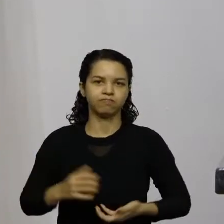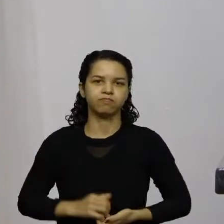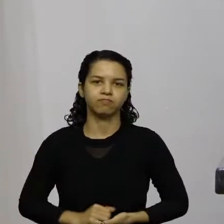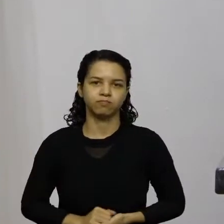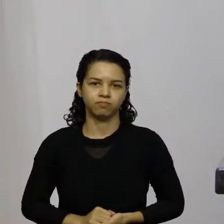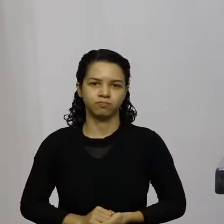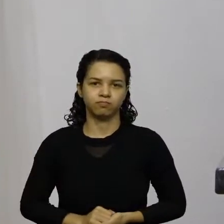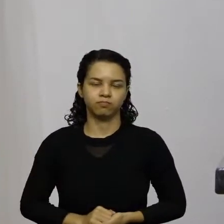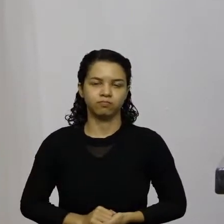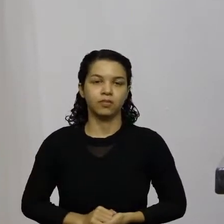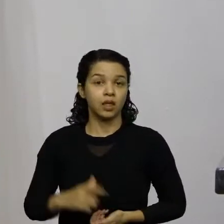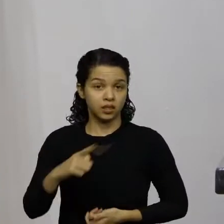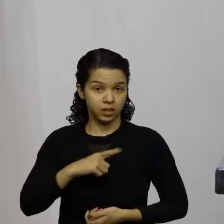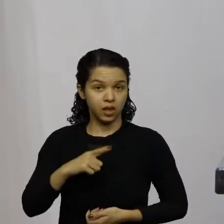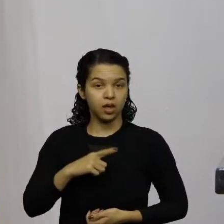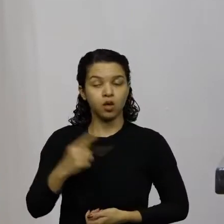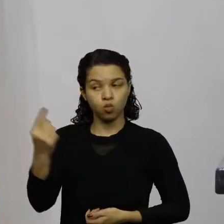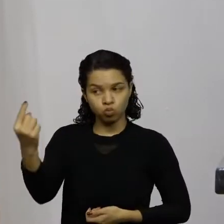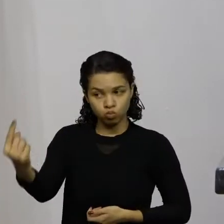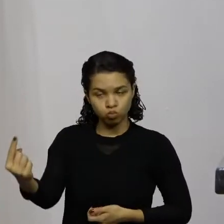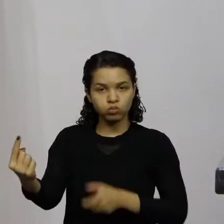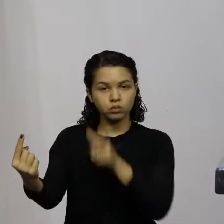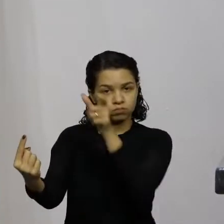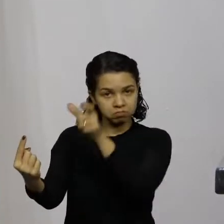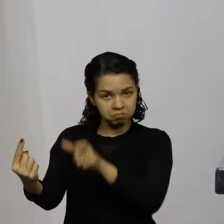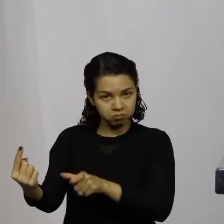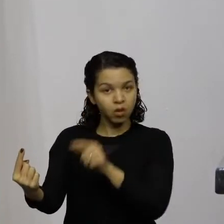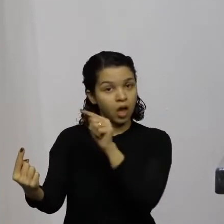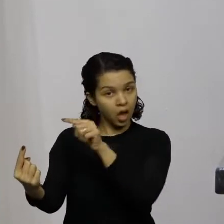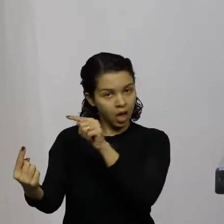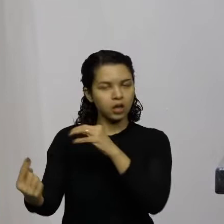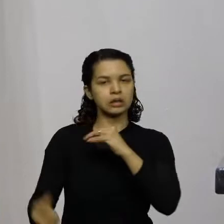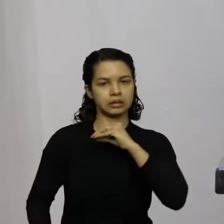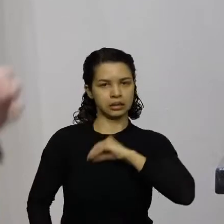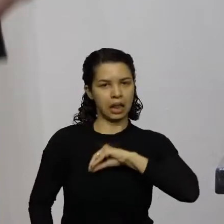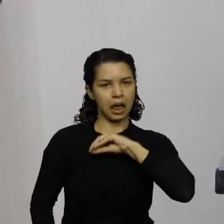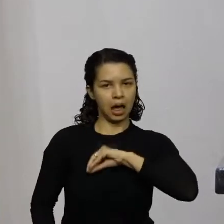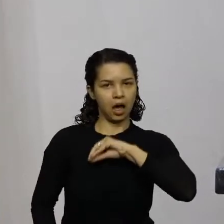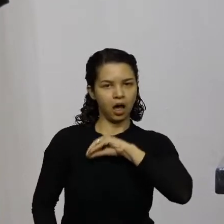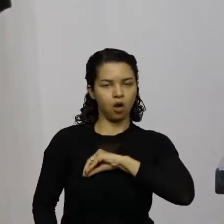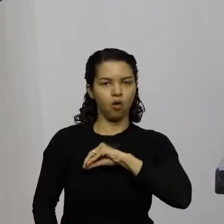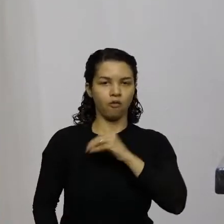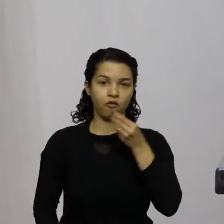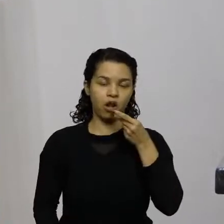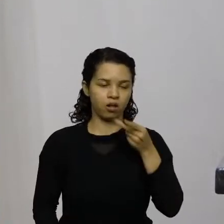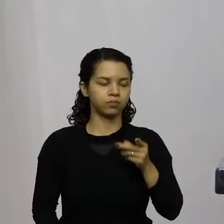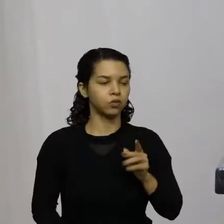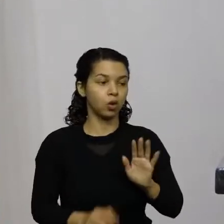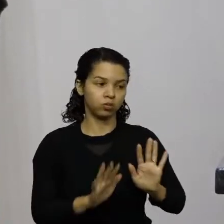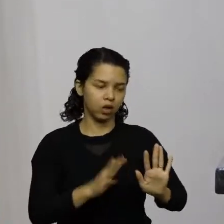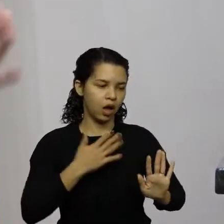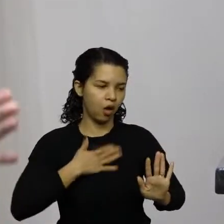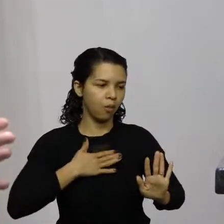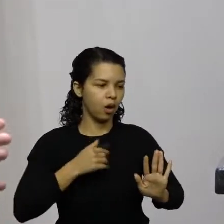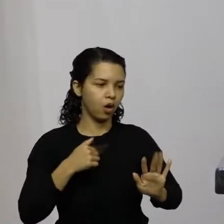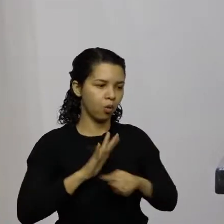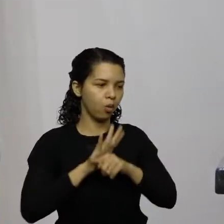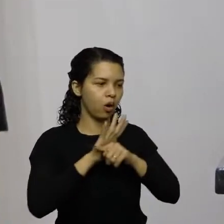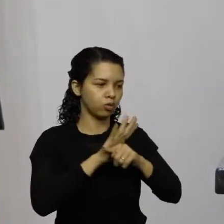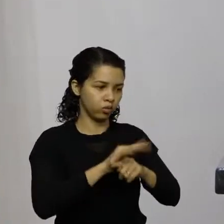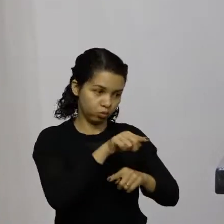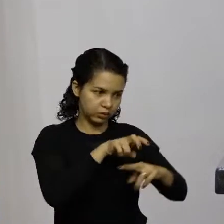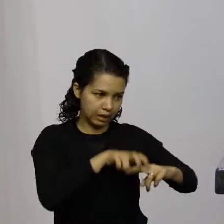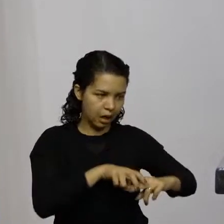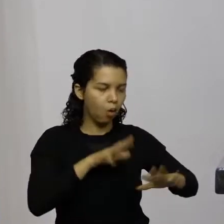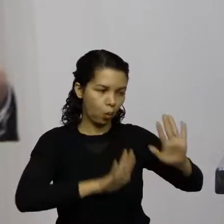e daí tem um lá recebe o salário e diz não ministro aqui olha lá quando o senhor senta